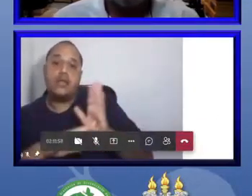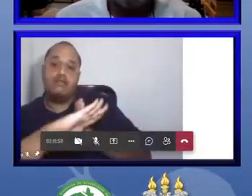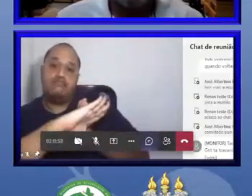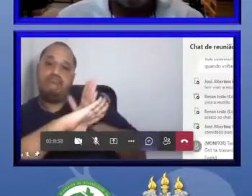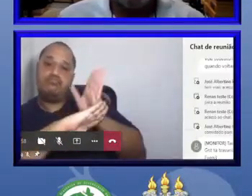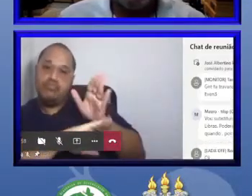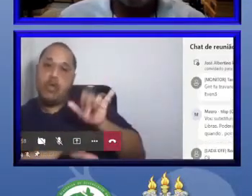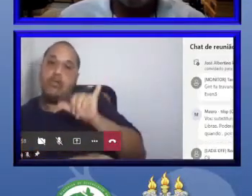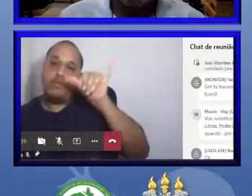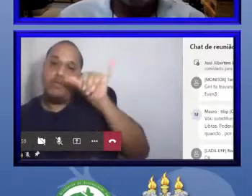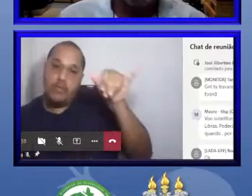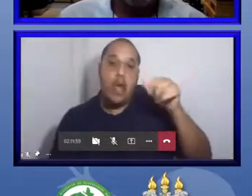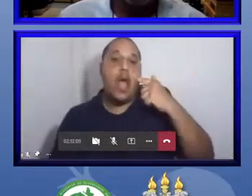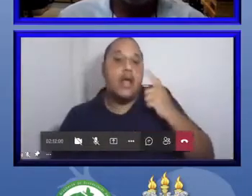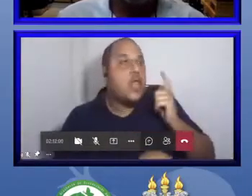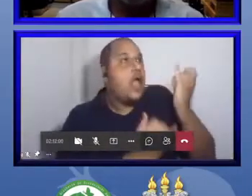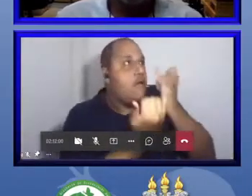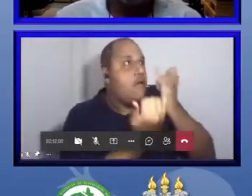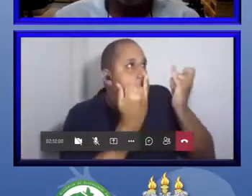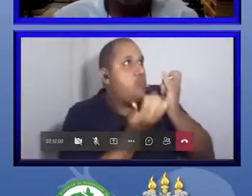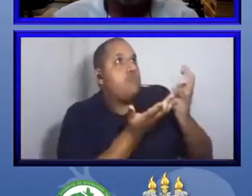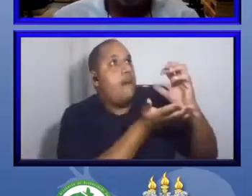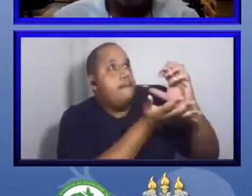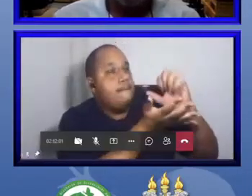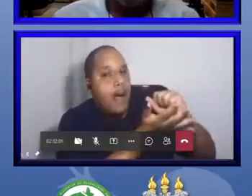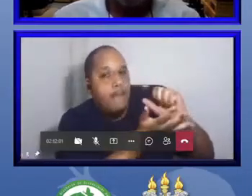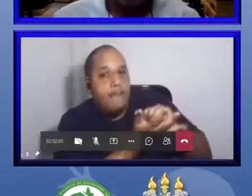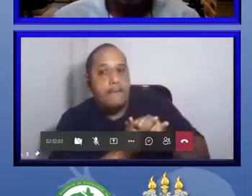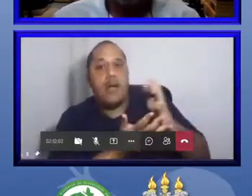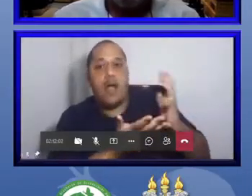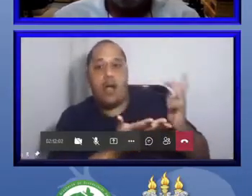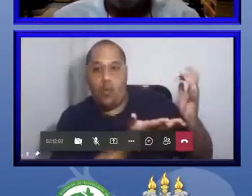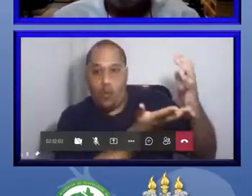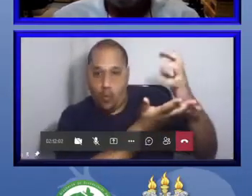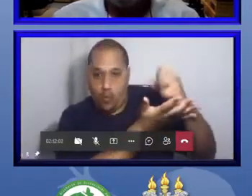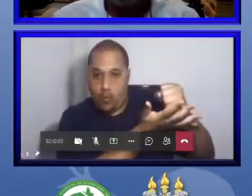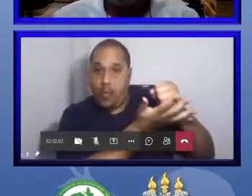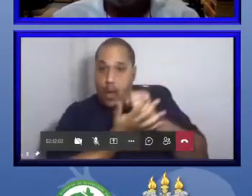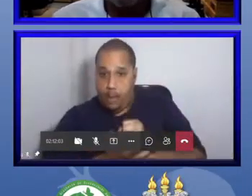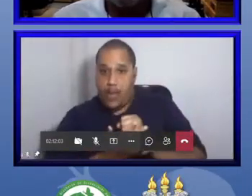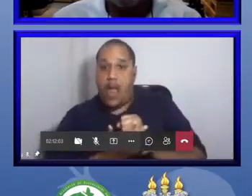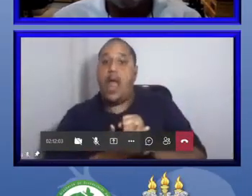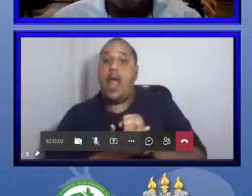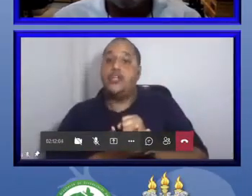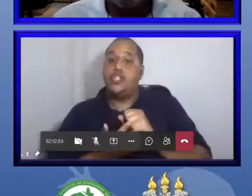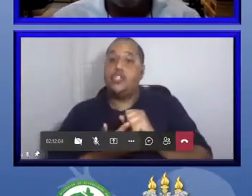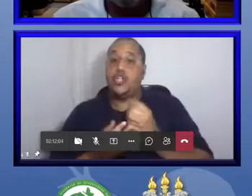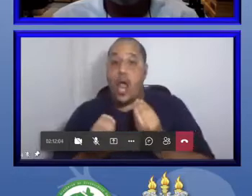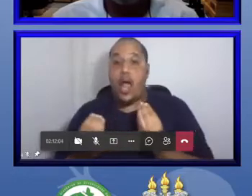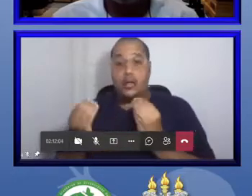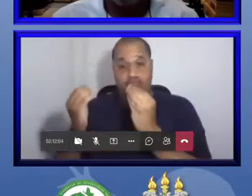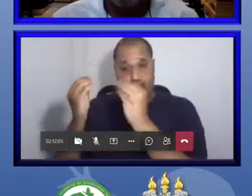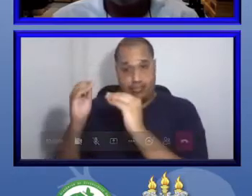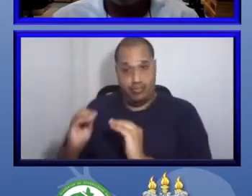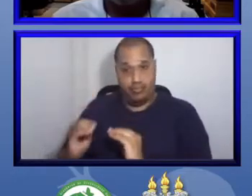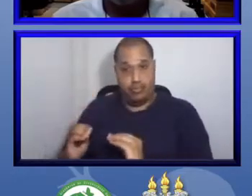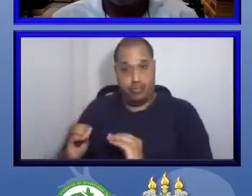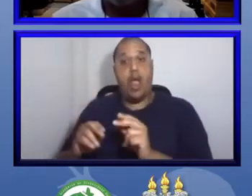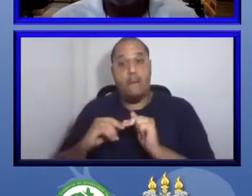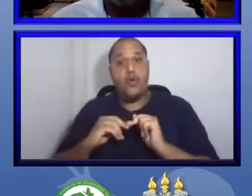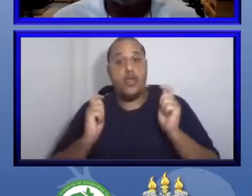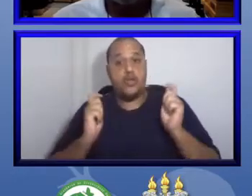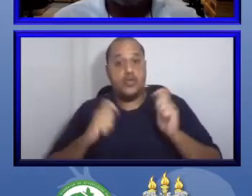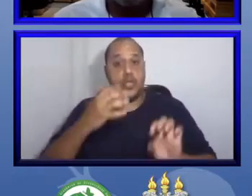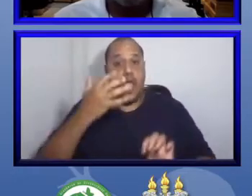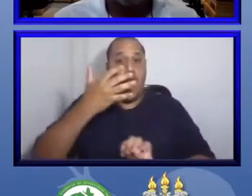informações necessárias, para que a gente tenha o máximo de informações sobre as espécies